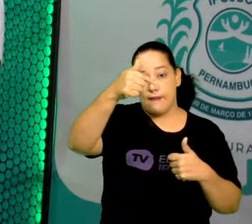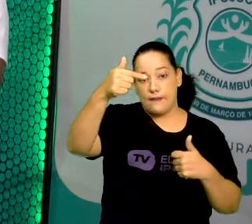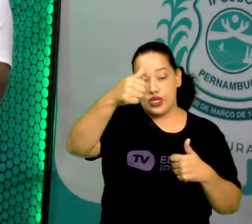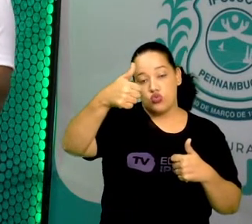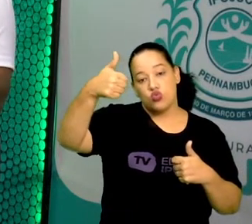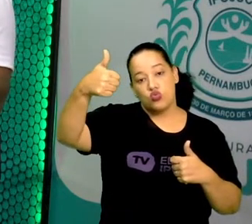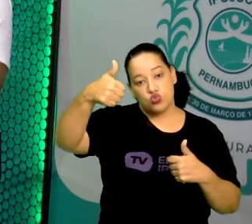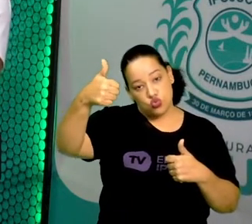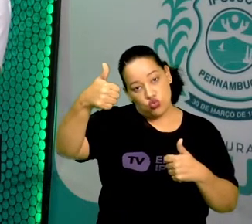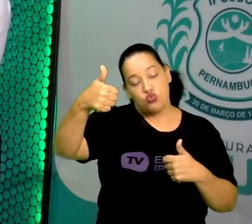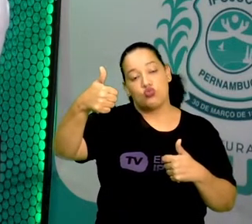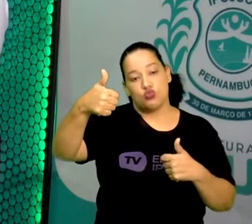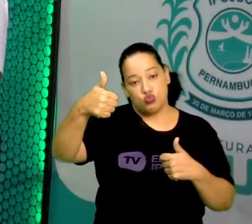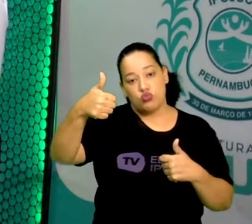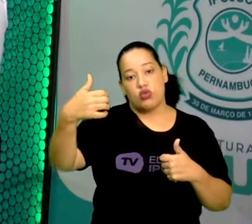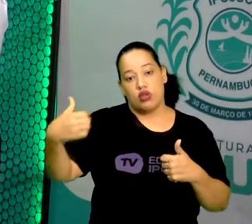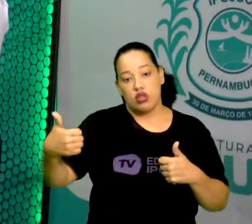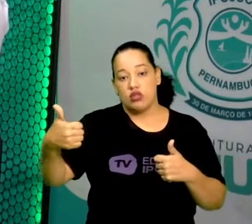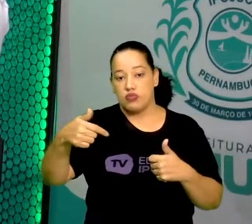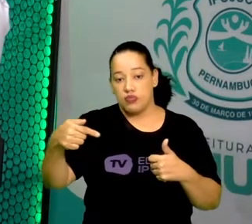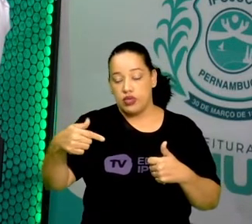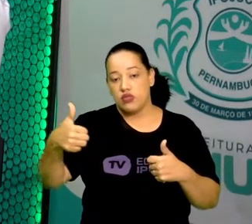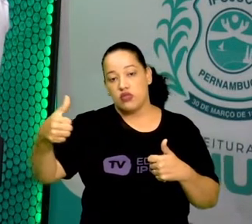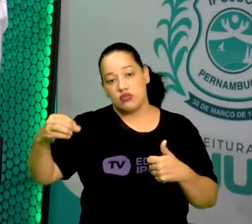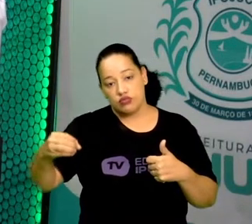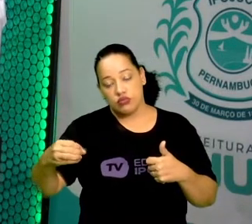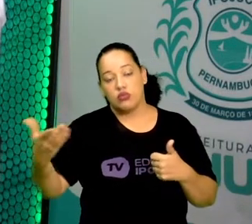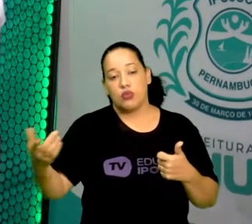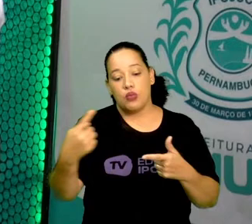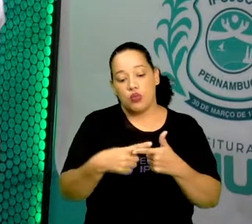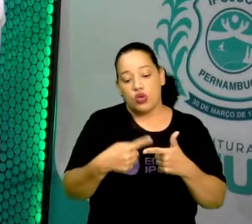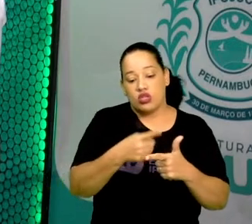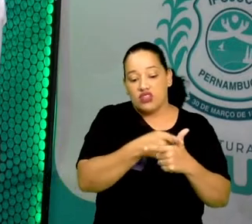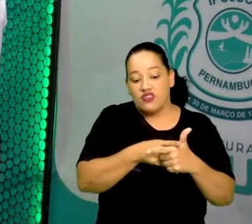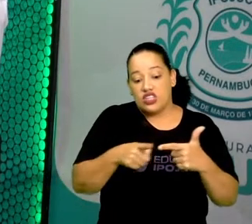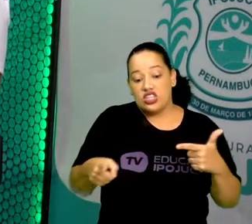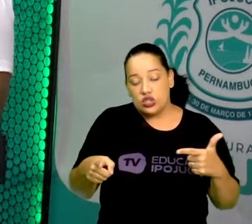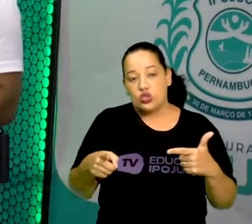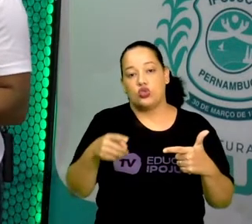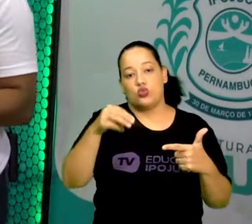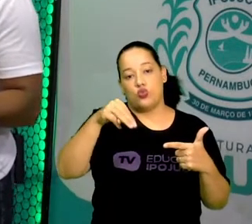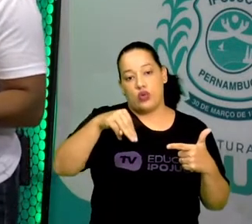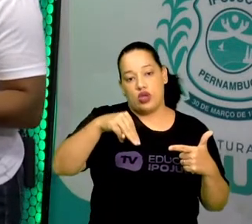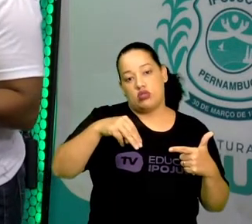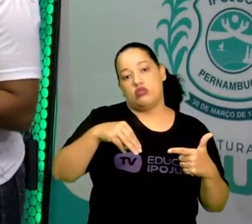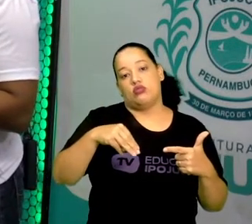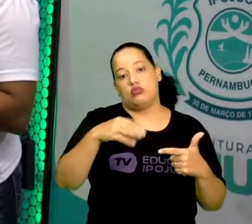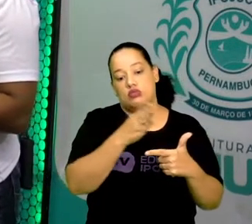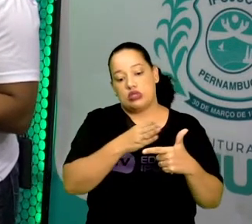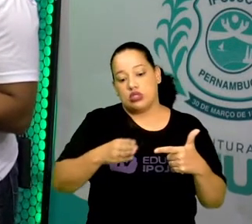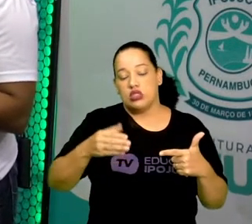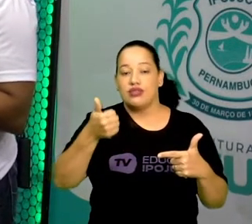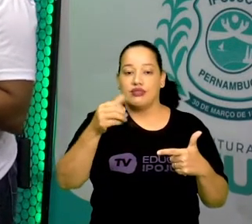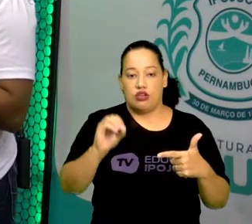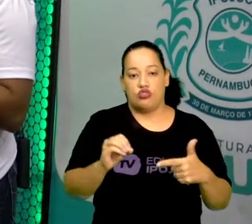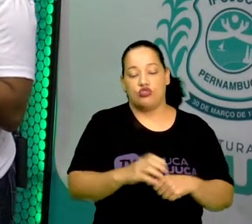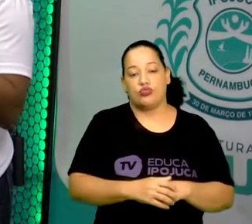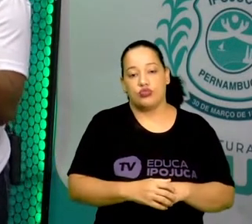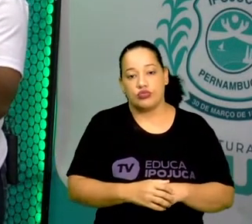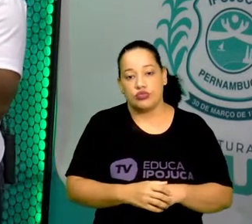Por que? 10 é 1 metro dividido em 10 partes. 10, centímetros. 10